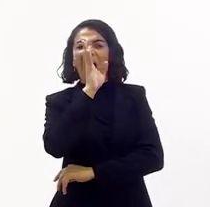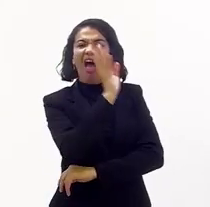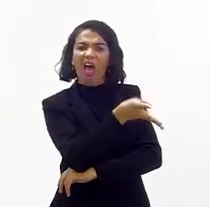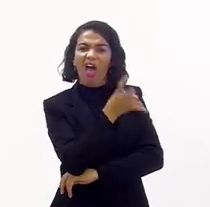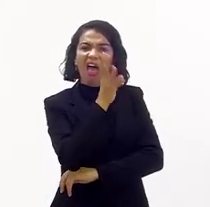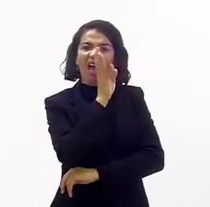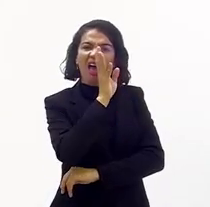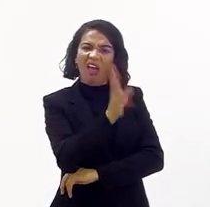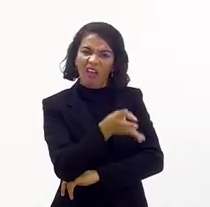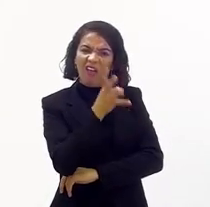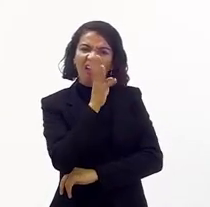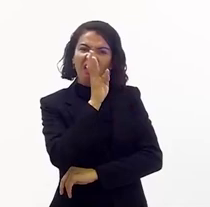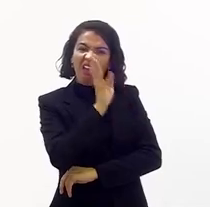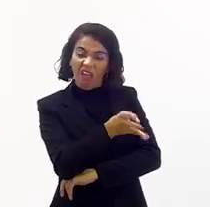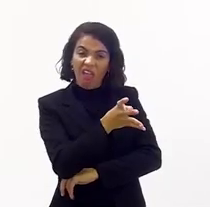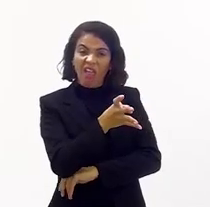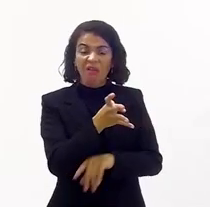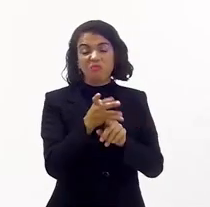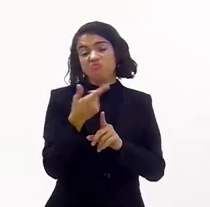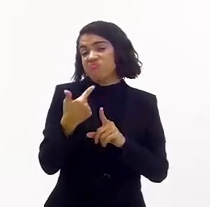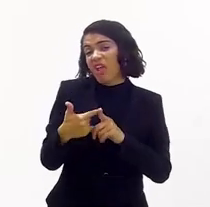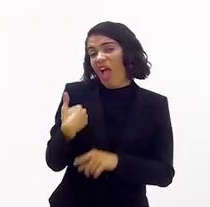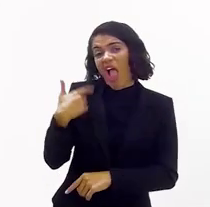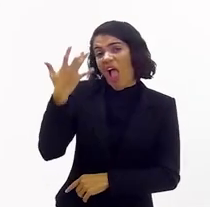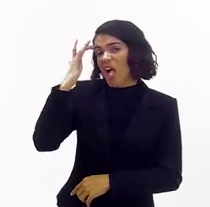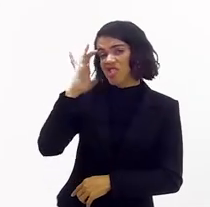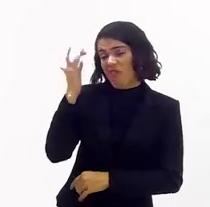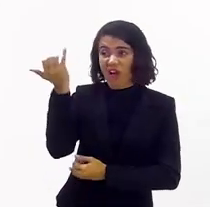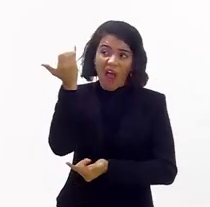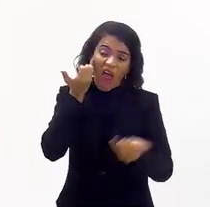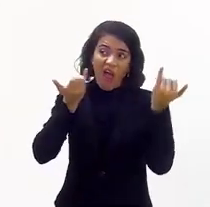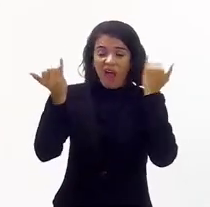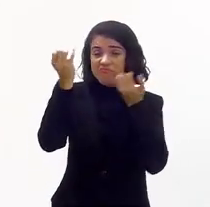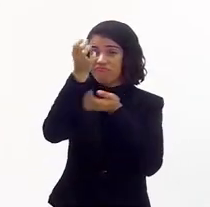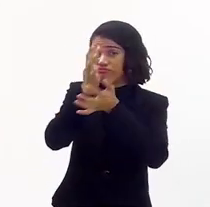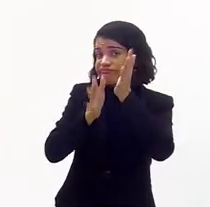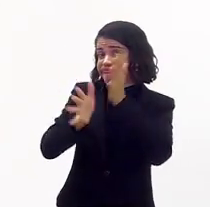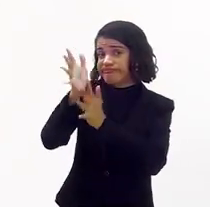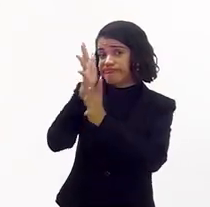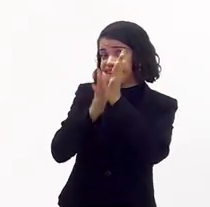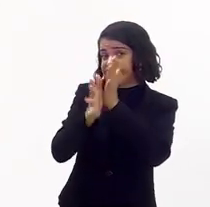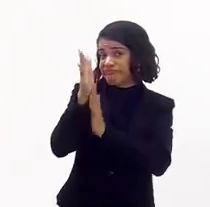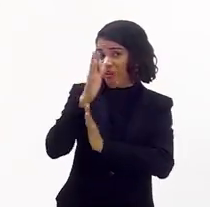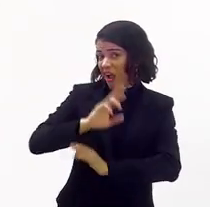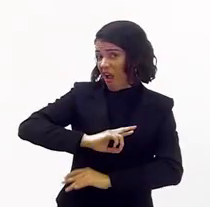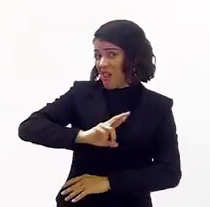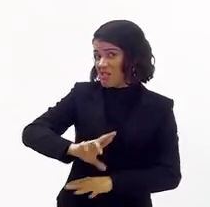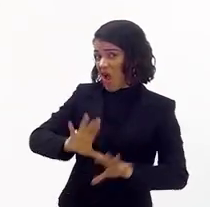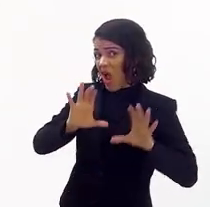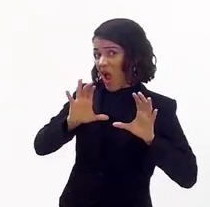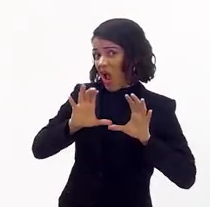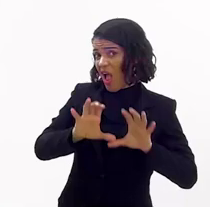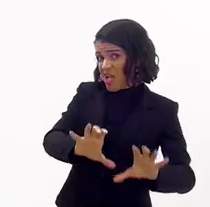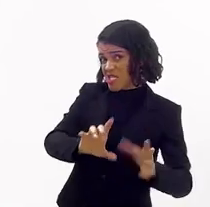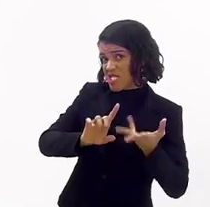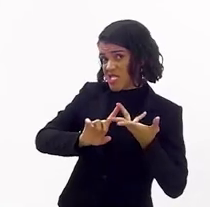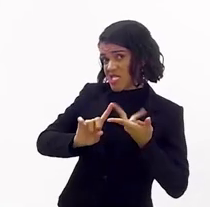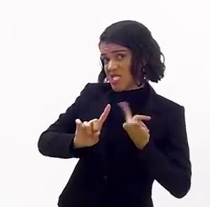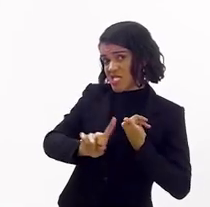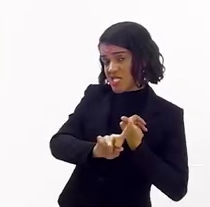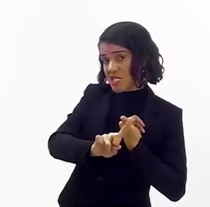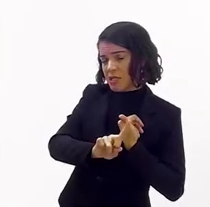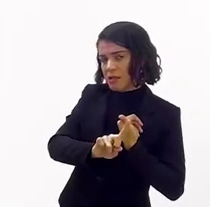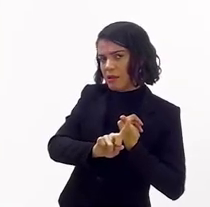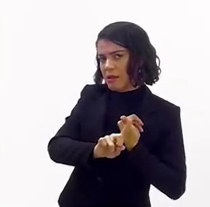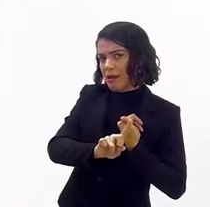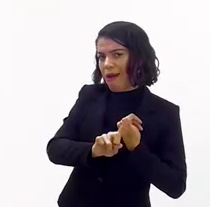-conceito. Ou seja, ele achava, ele ouviu dizer que aquela determinada religião faz